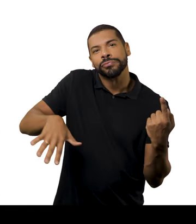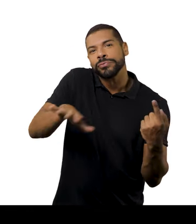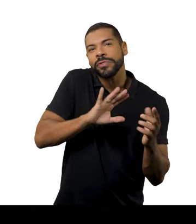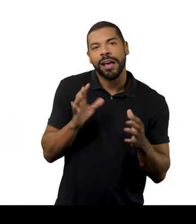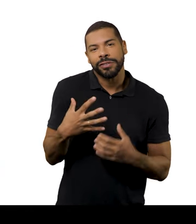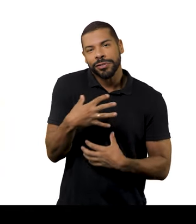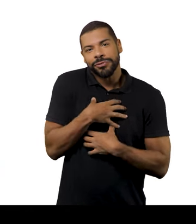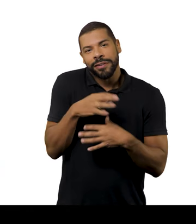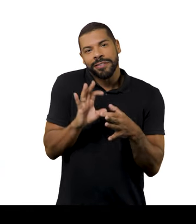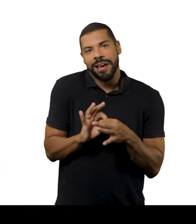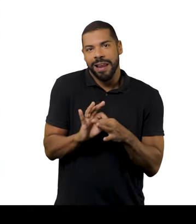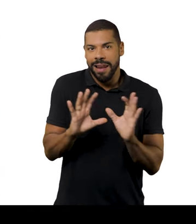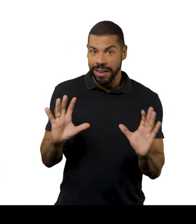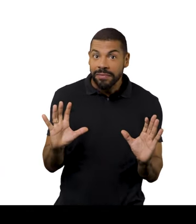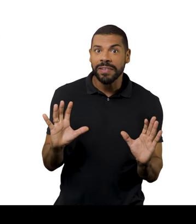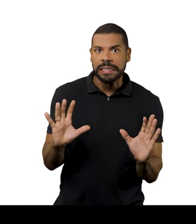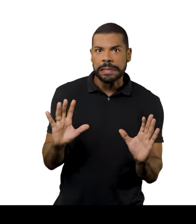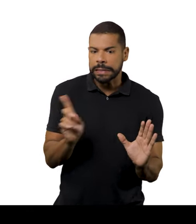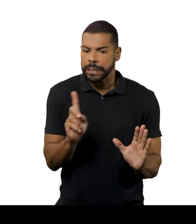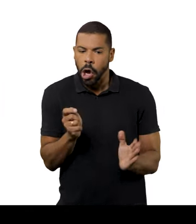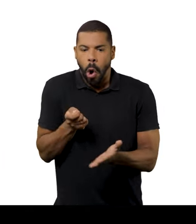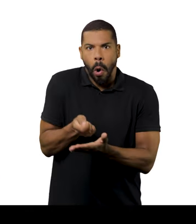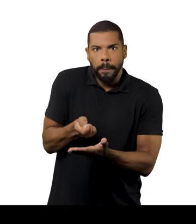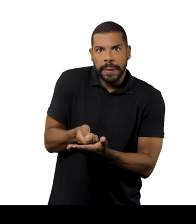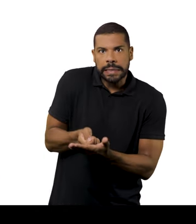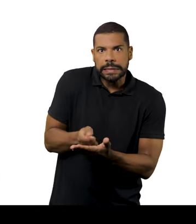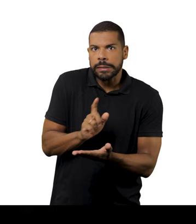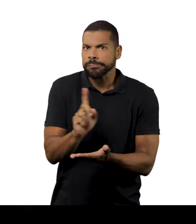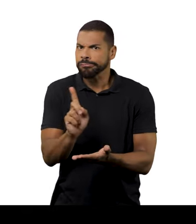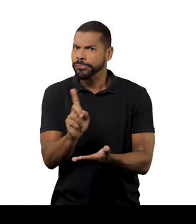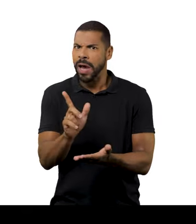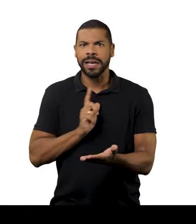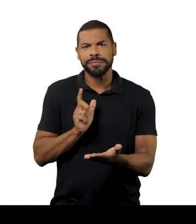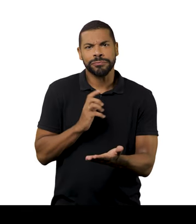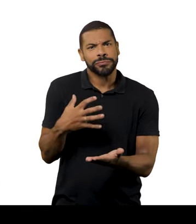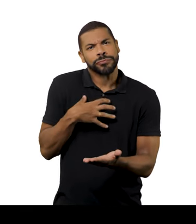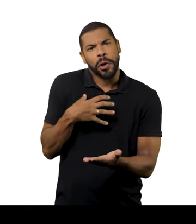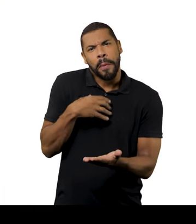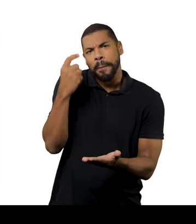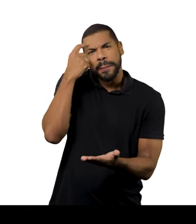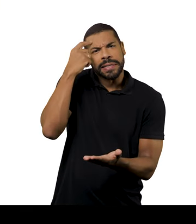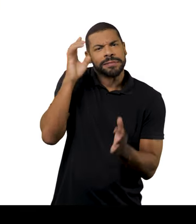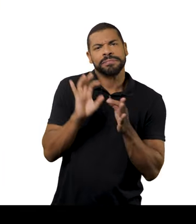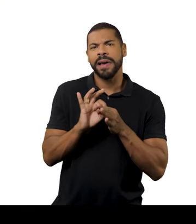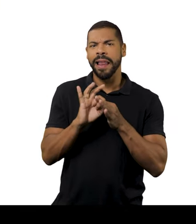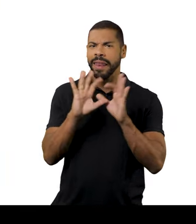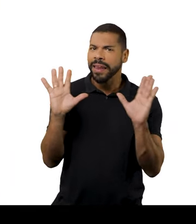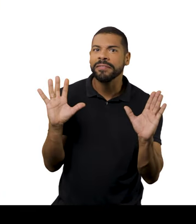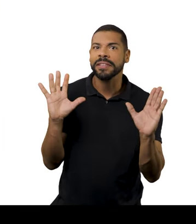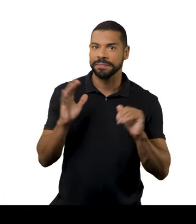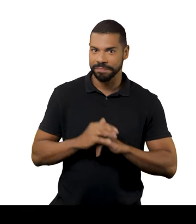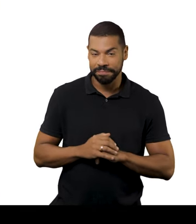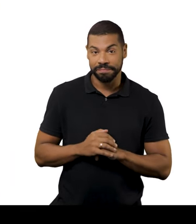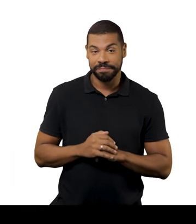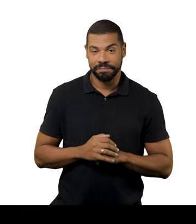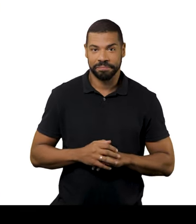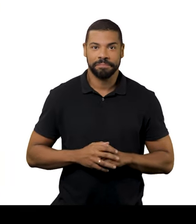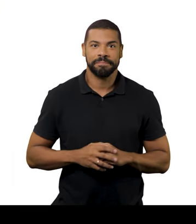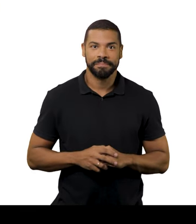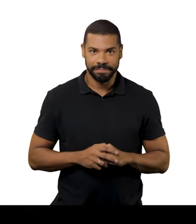gente vai pra um lugar muito solto, sem um compromisso, assim, de sanidade, né?